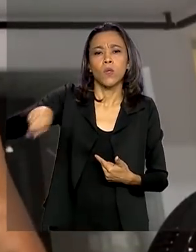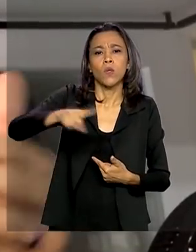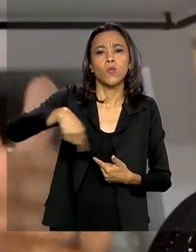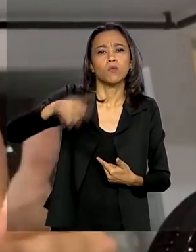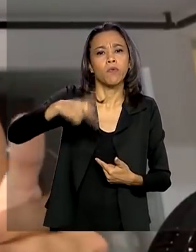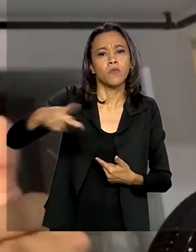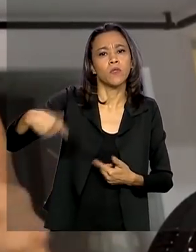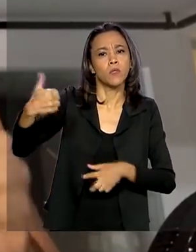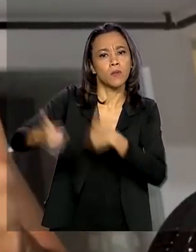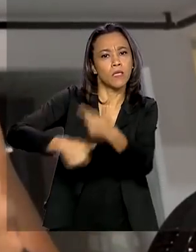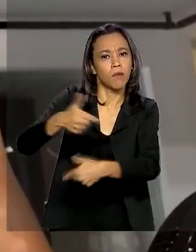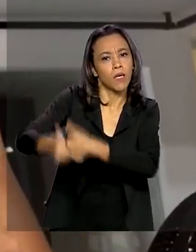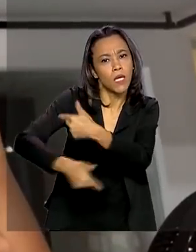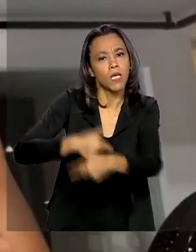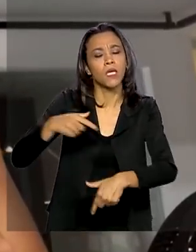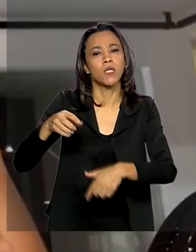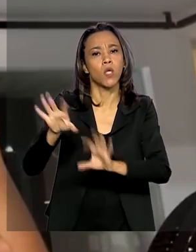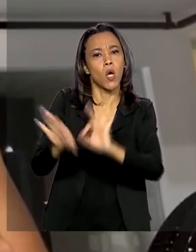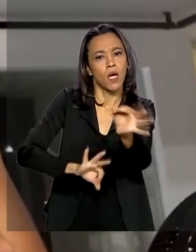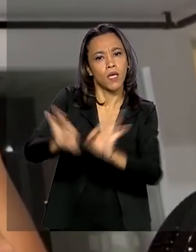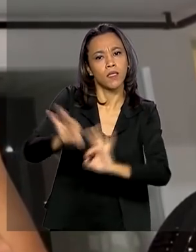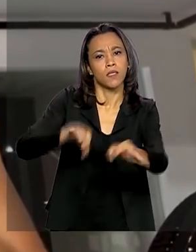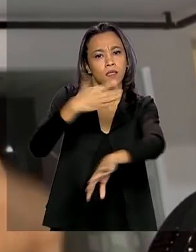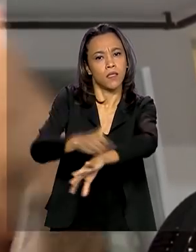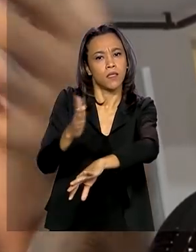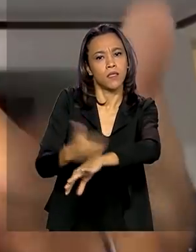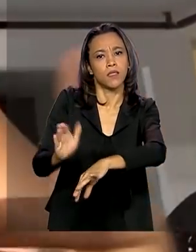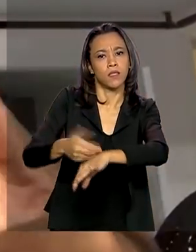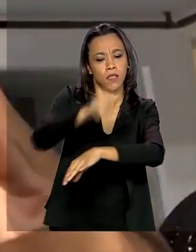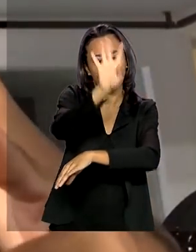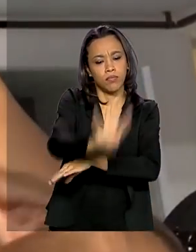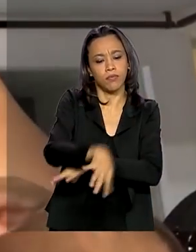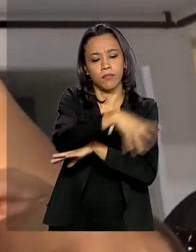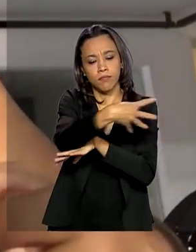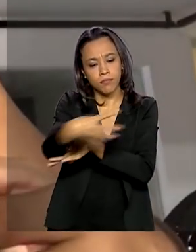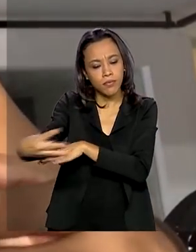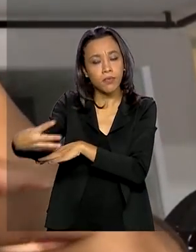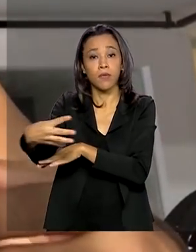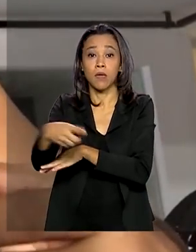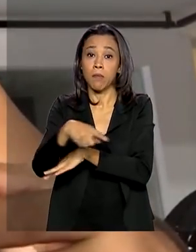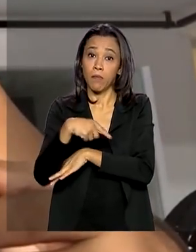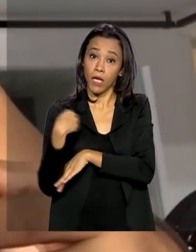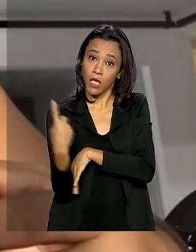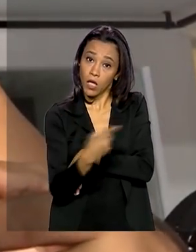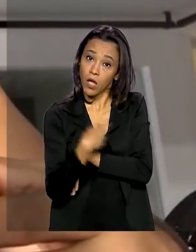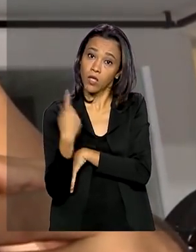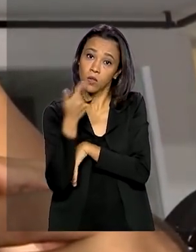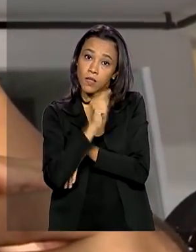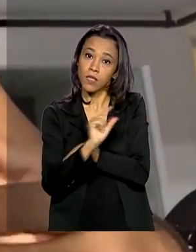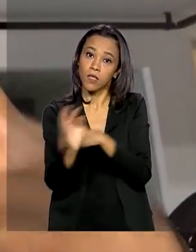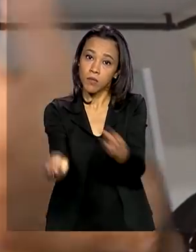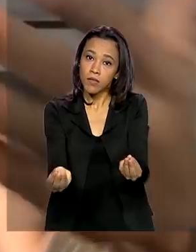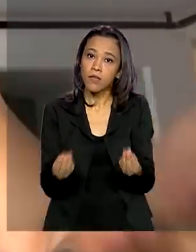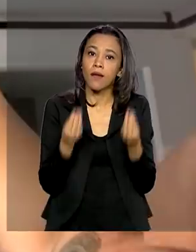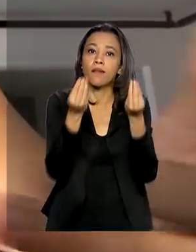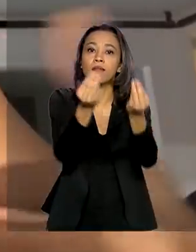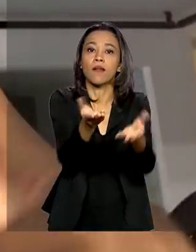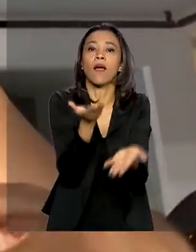estão trabalhando, montando treinamentos, montando planilhas, montando e-books, para a gente entregar as aulas online.